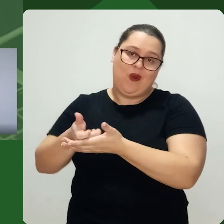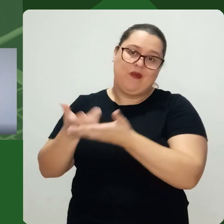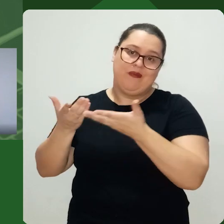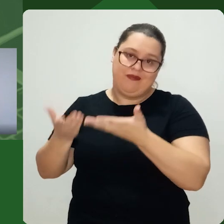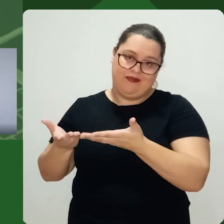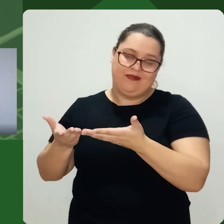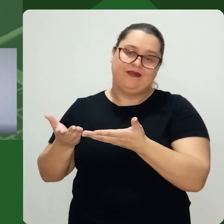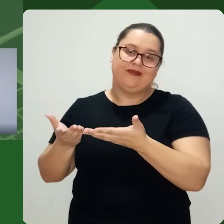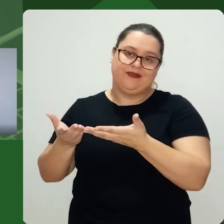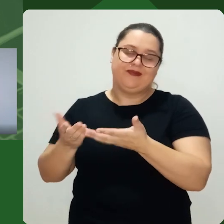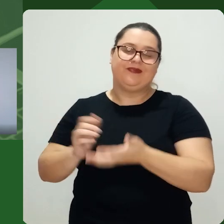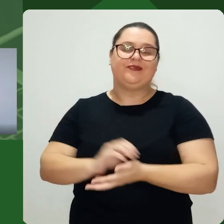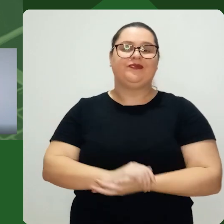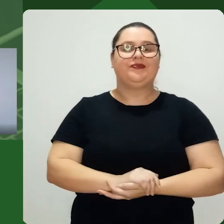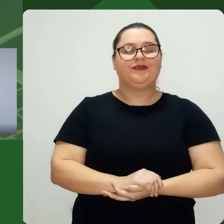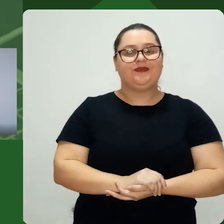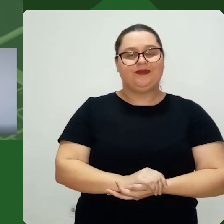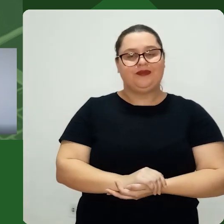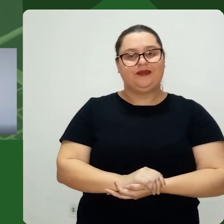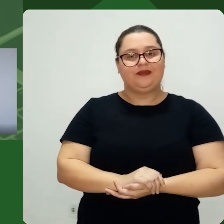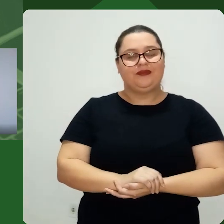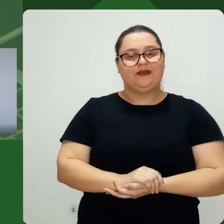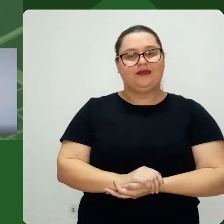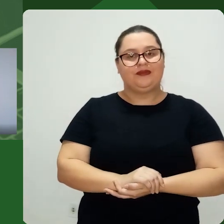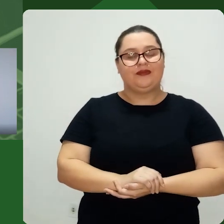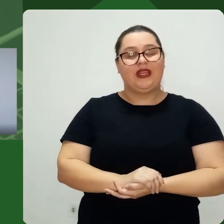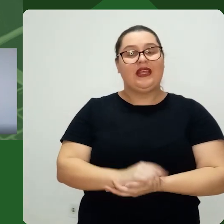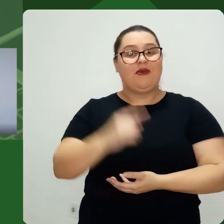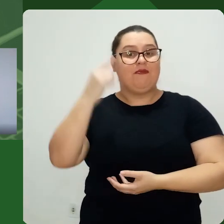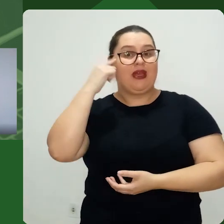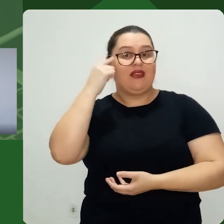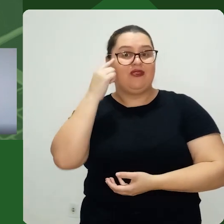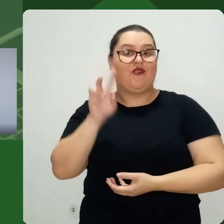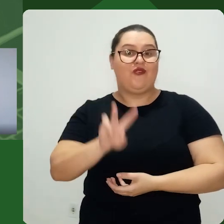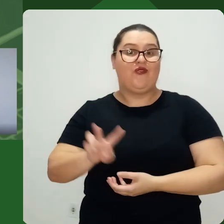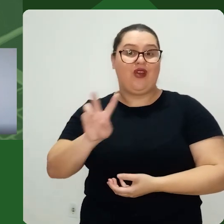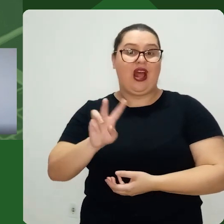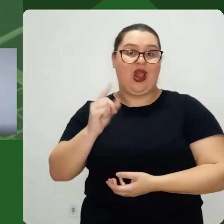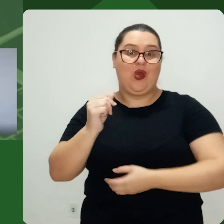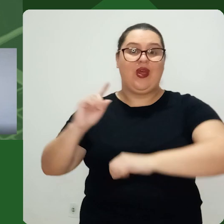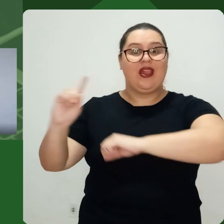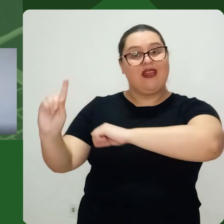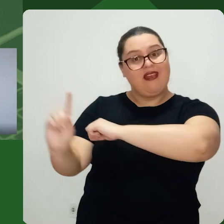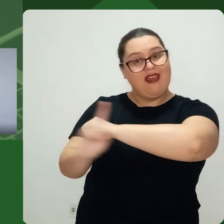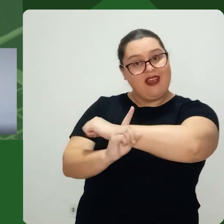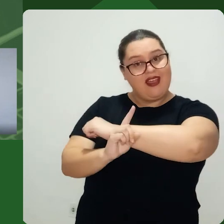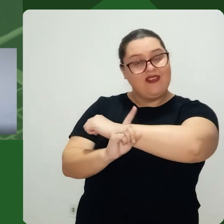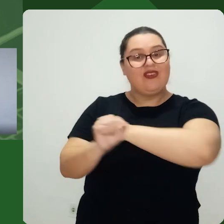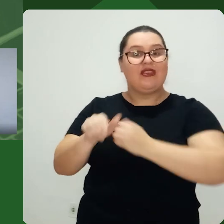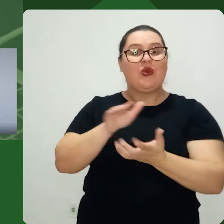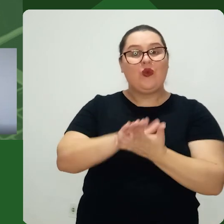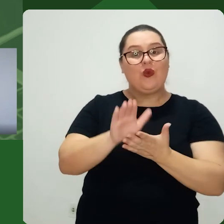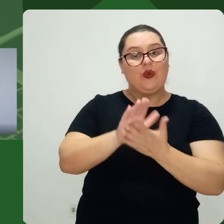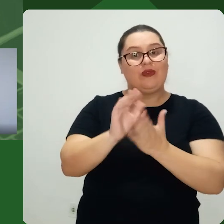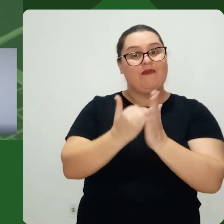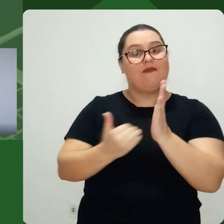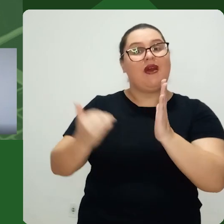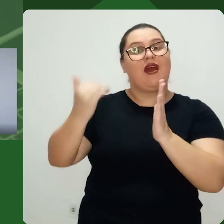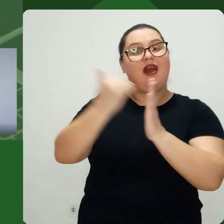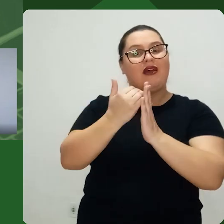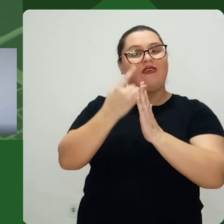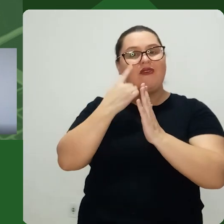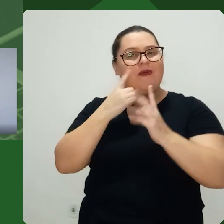considere Os iguais Mas eu vou ter Um custo mais elevado Né? E aí Quando eu penso Em valor Para o cliente